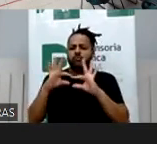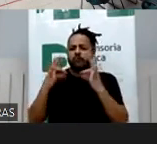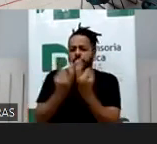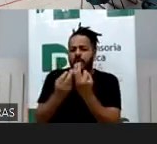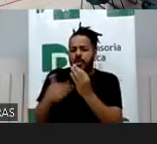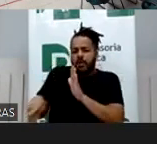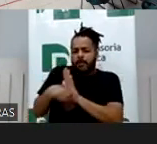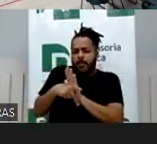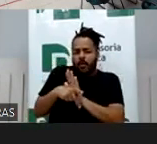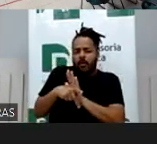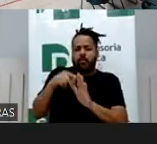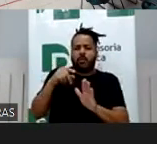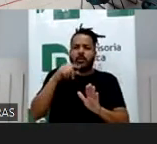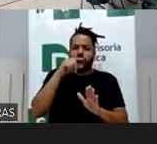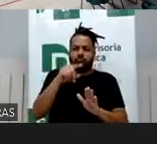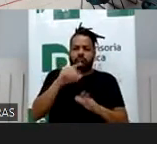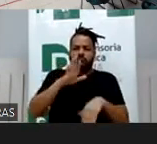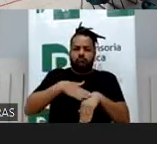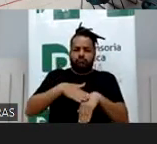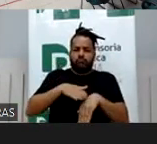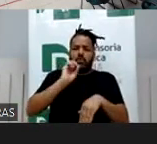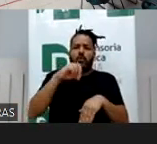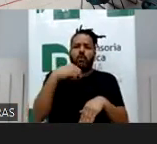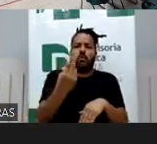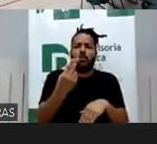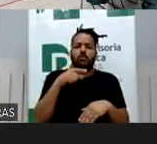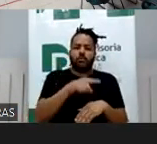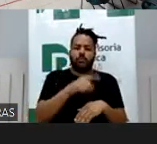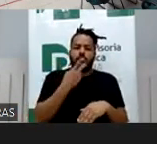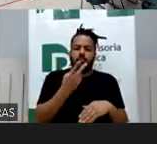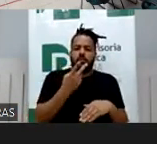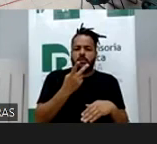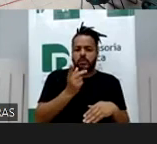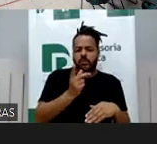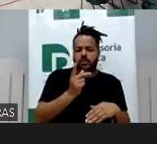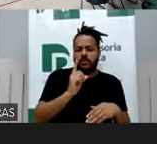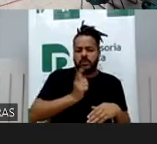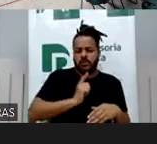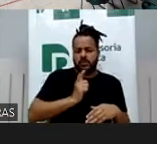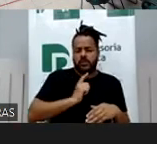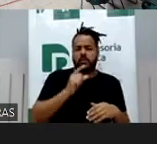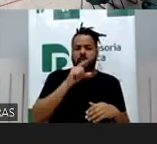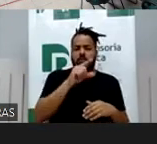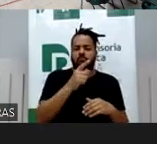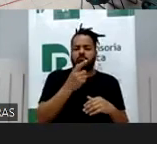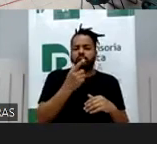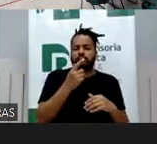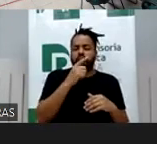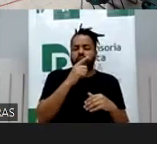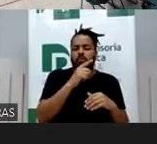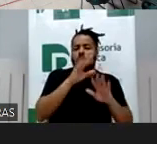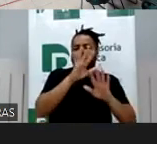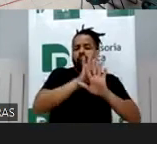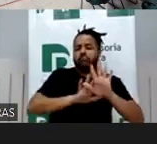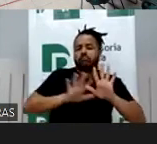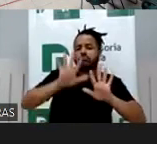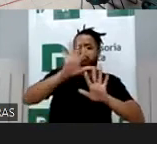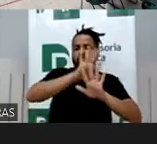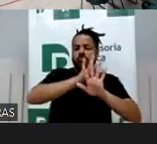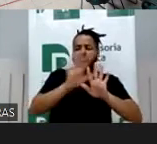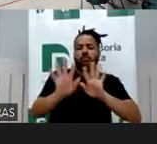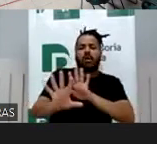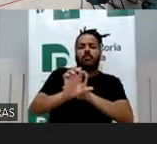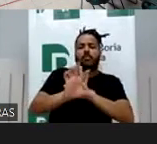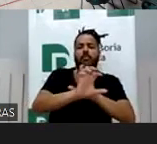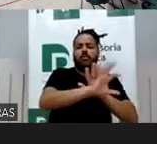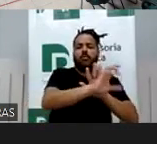mas é um direito indiscutivelmente fundamental e a gente tem ele aí mapeando e costurando toda essa discussão sobre Sheriting e abandono